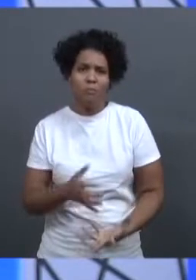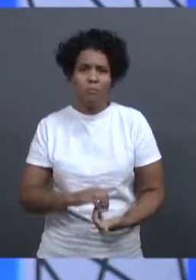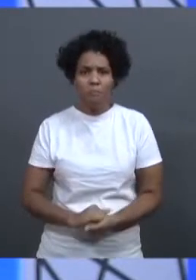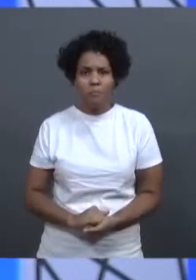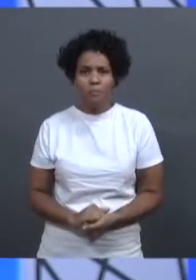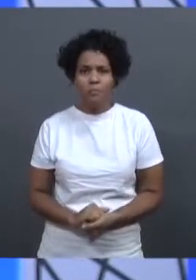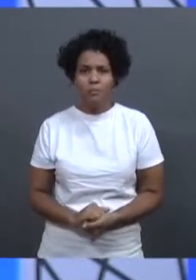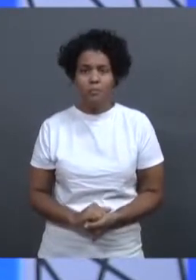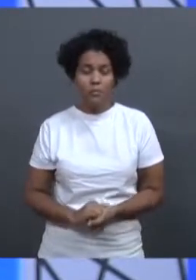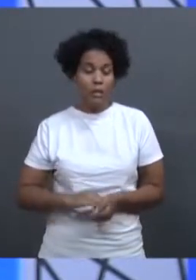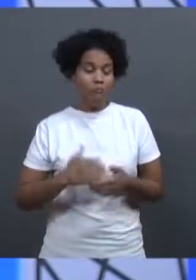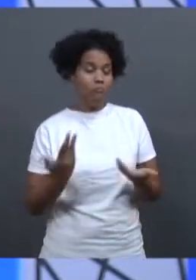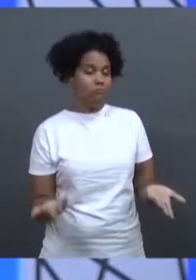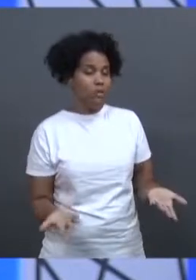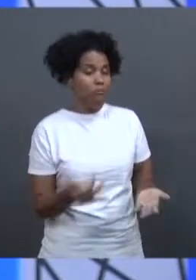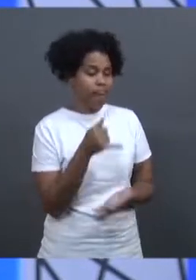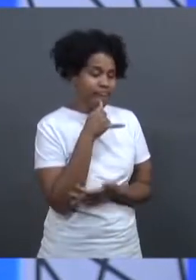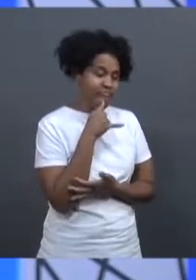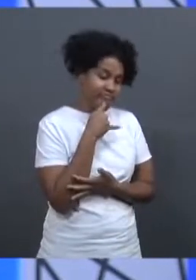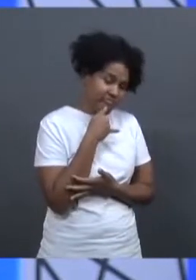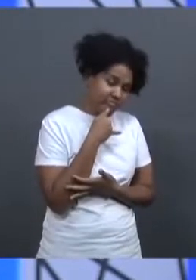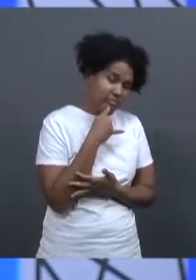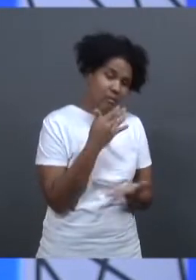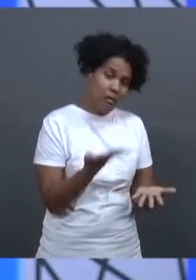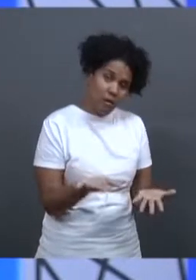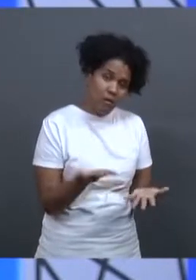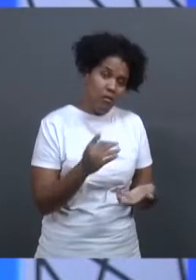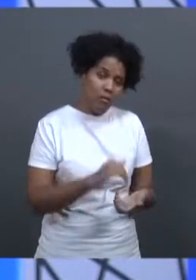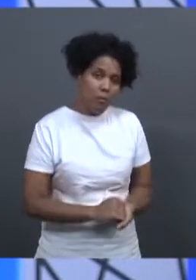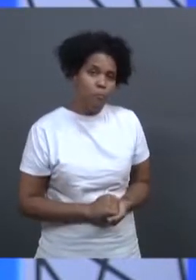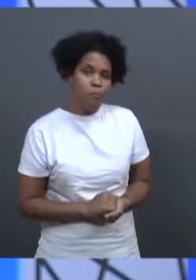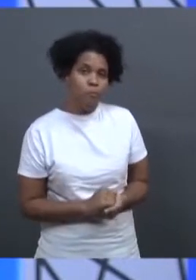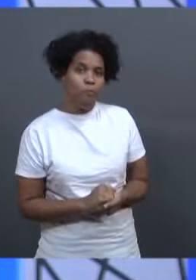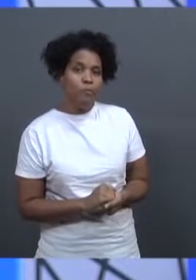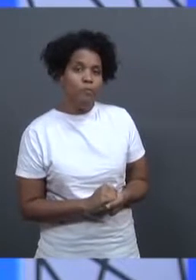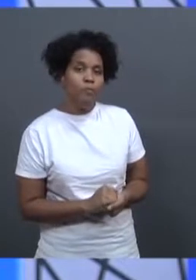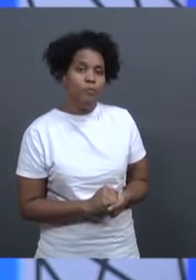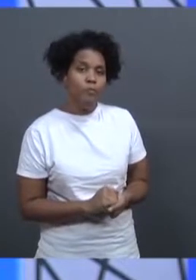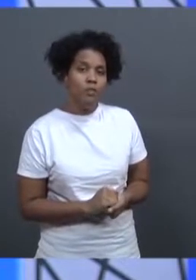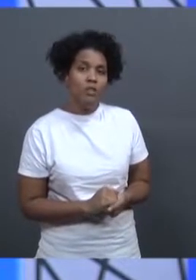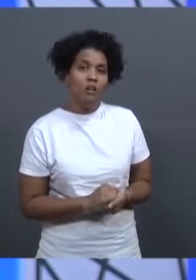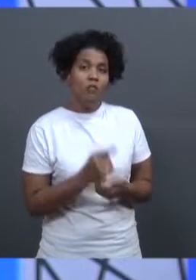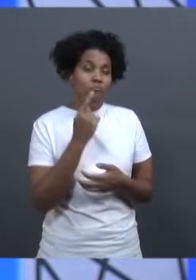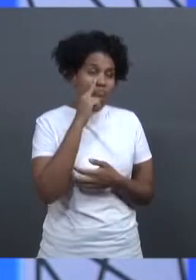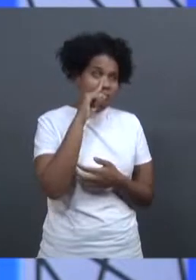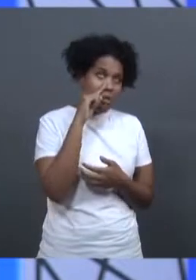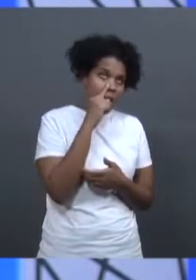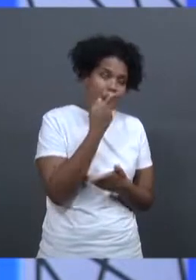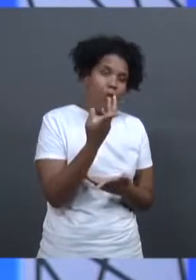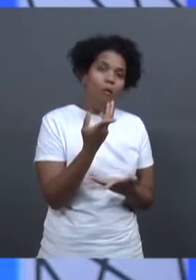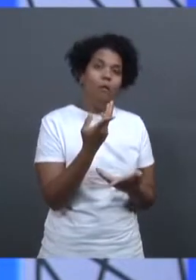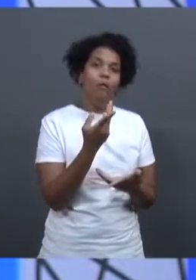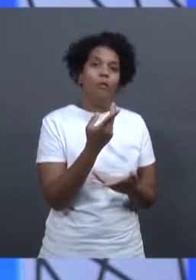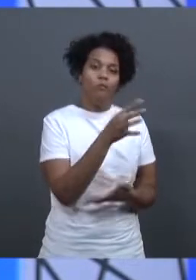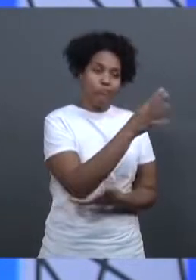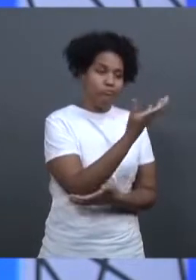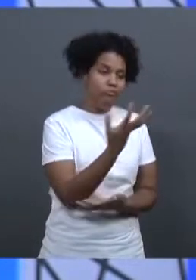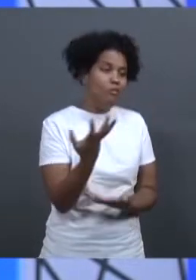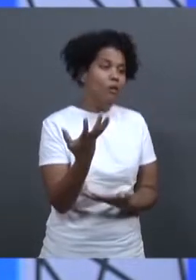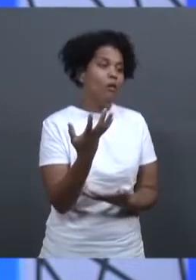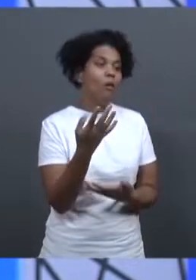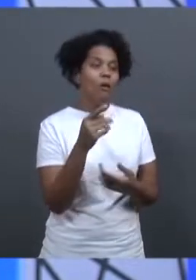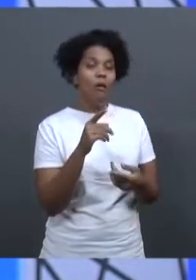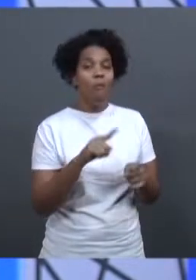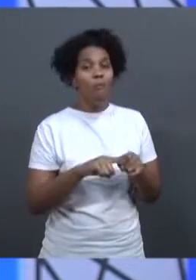Então, infelizmente, em que pese foi uma tragédia, um acidente, mas era algo